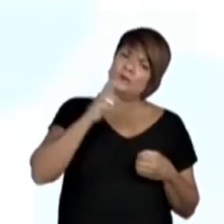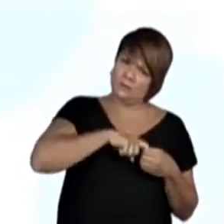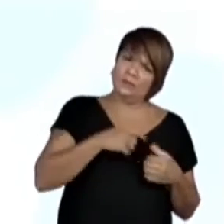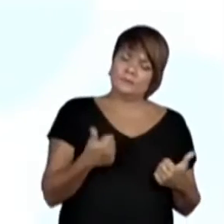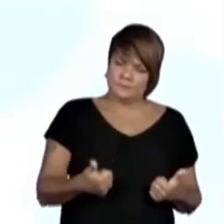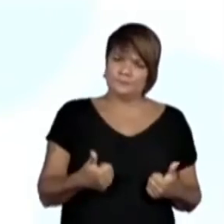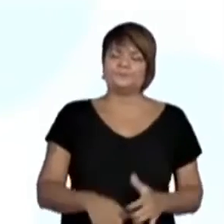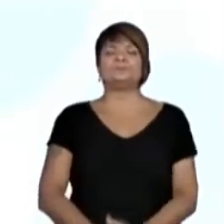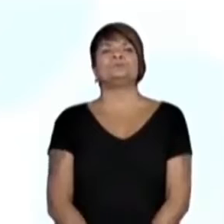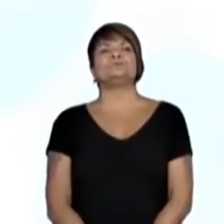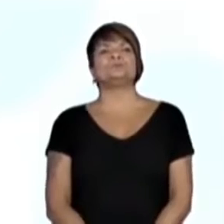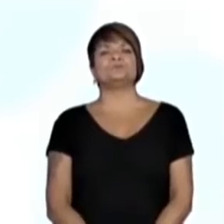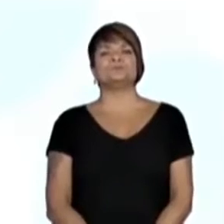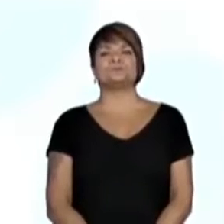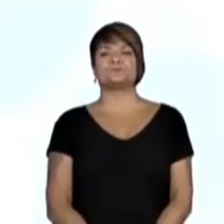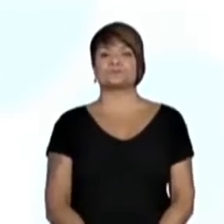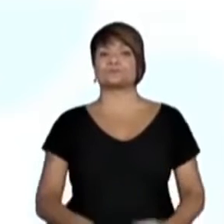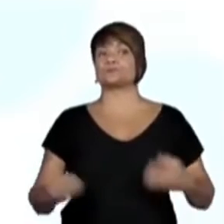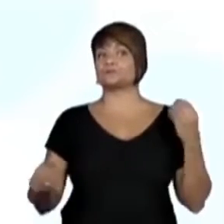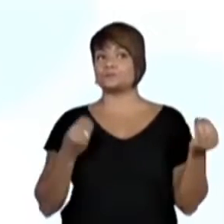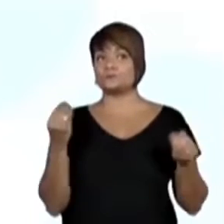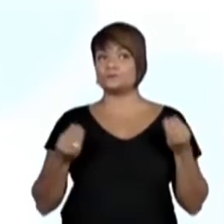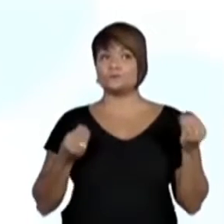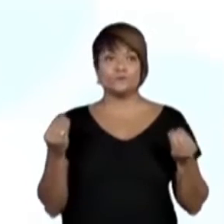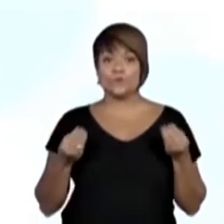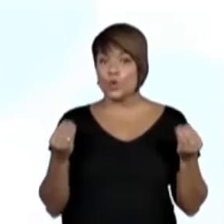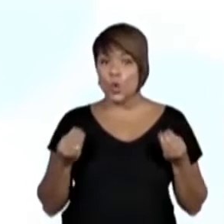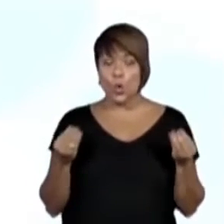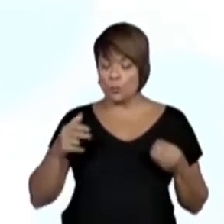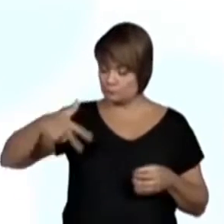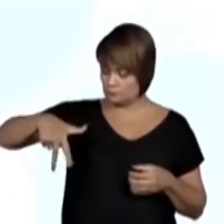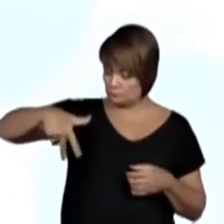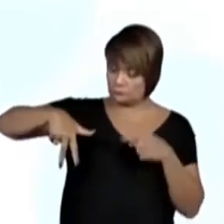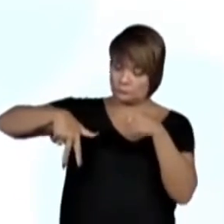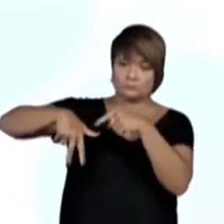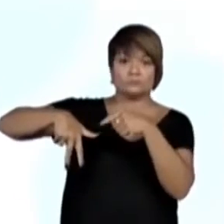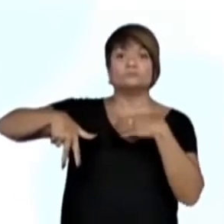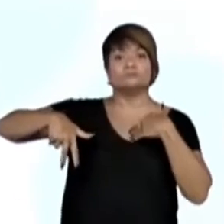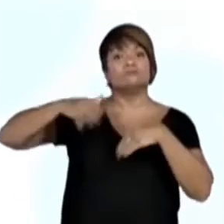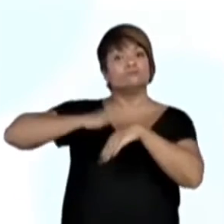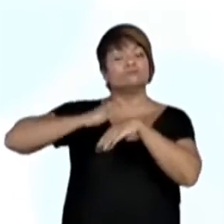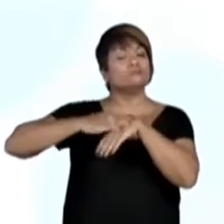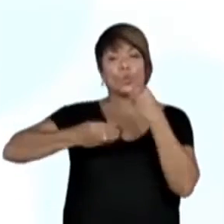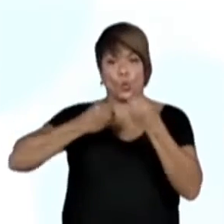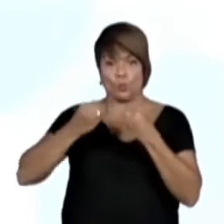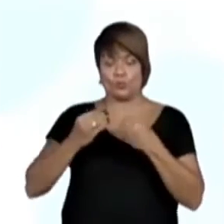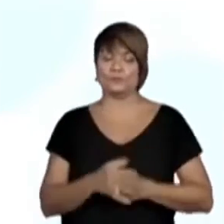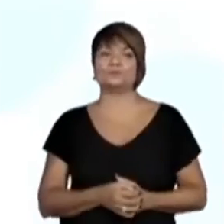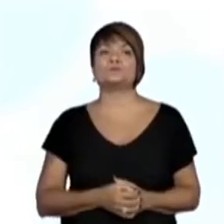eles pedem. Então, como fazer uma boneca a baiomia? Materiais.